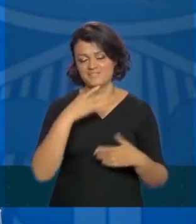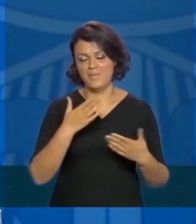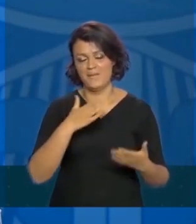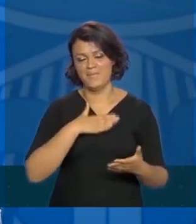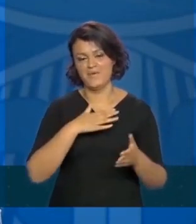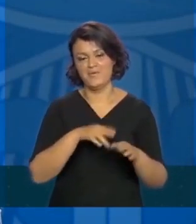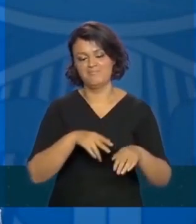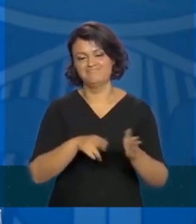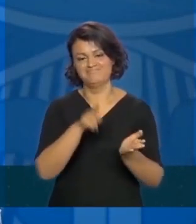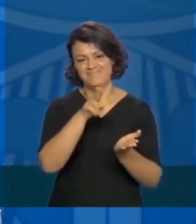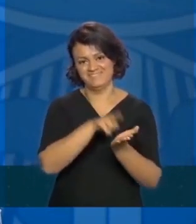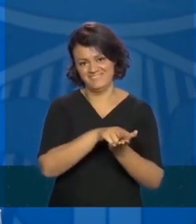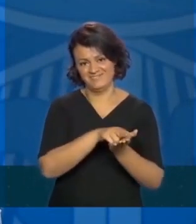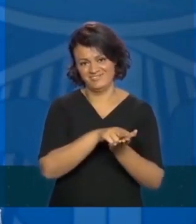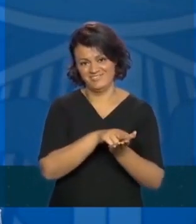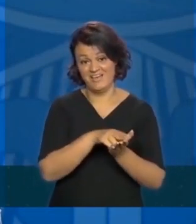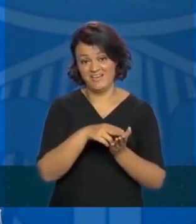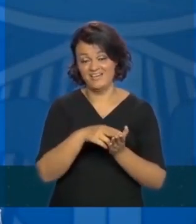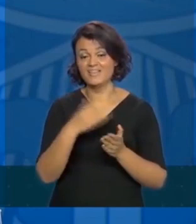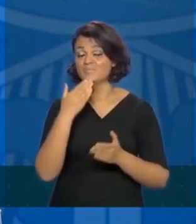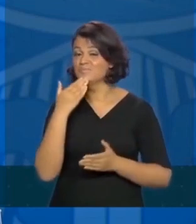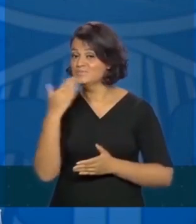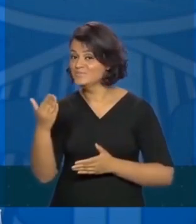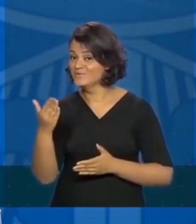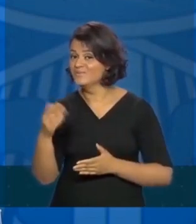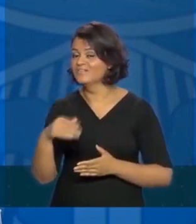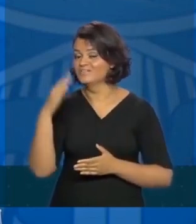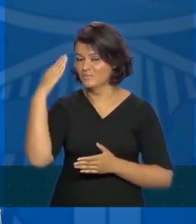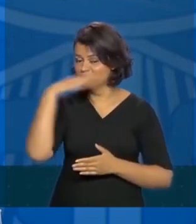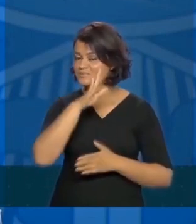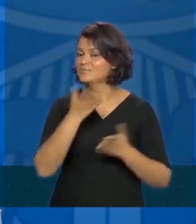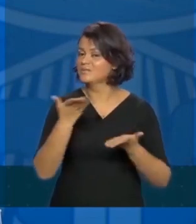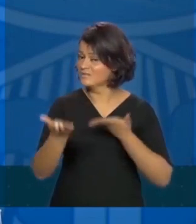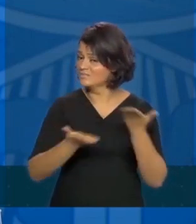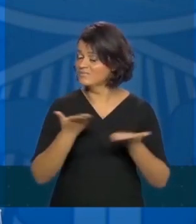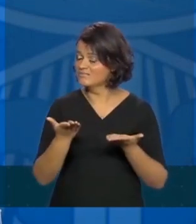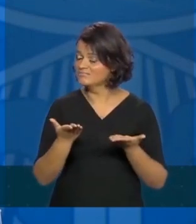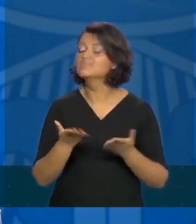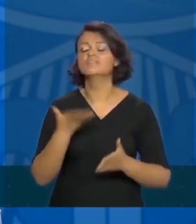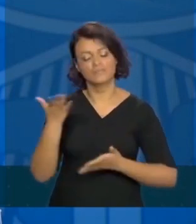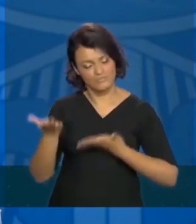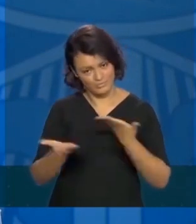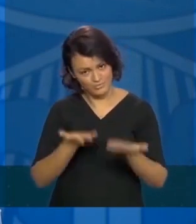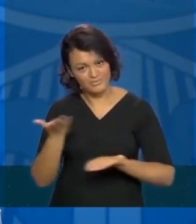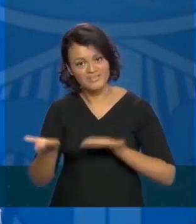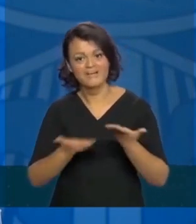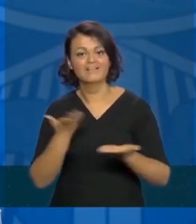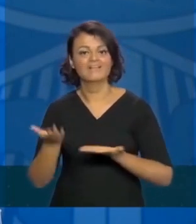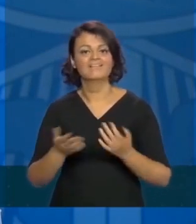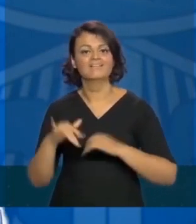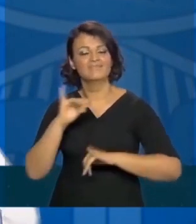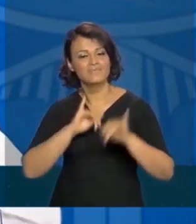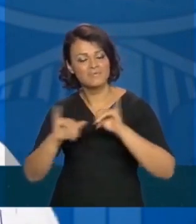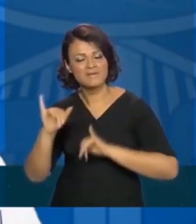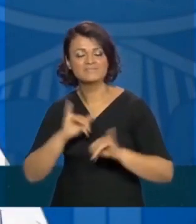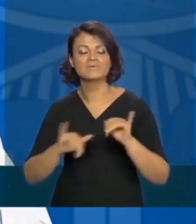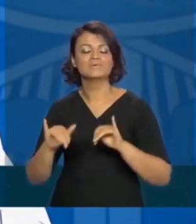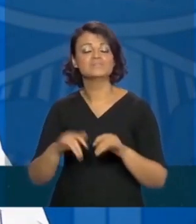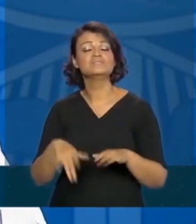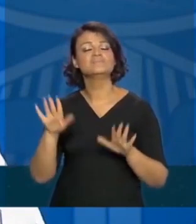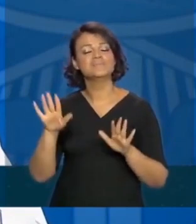quem me pediu para tomar conta dele nesse momento é o presidente. E eu tenho dado para ele todas as informações e